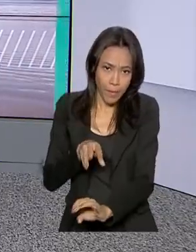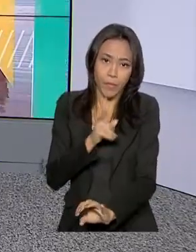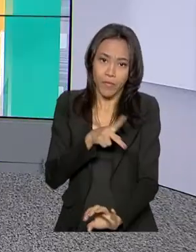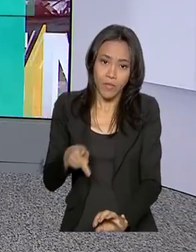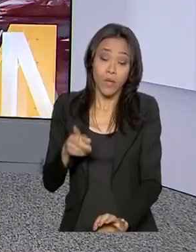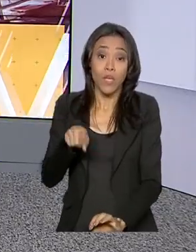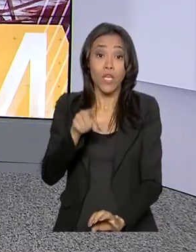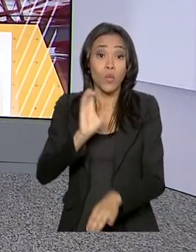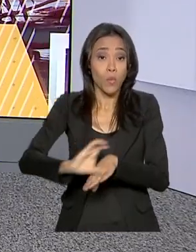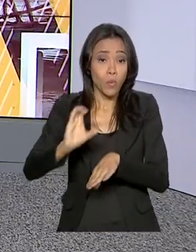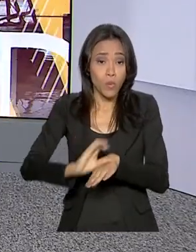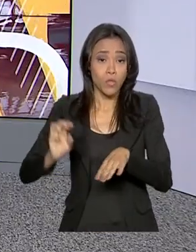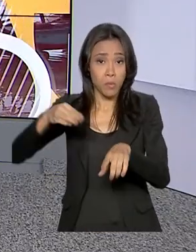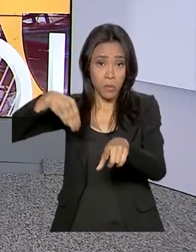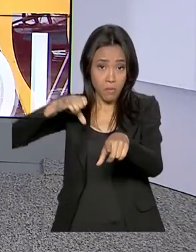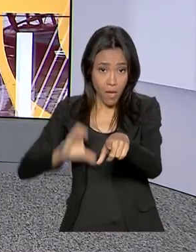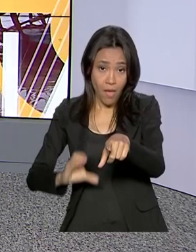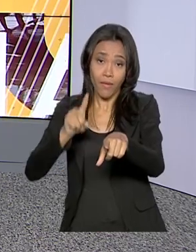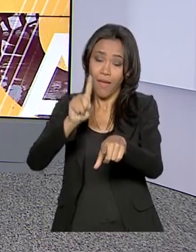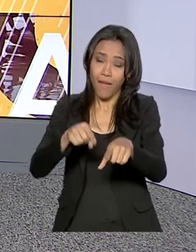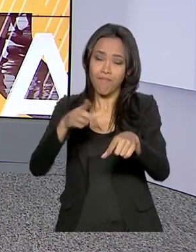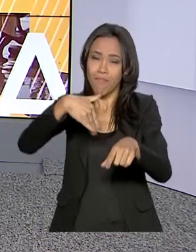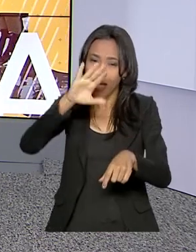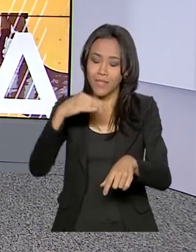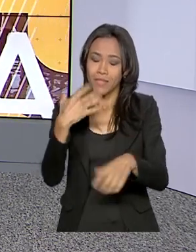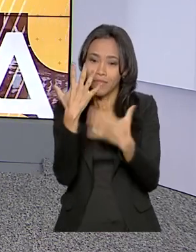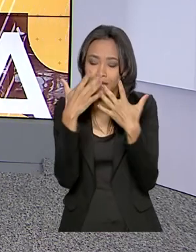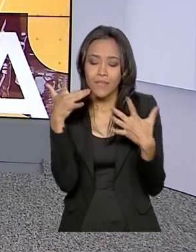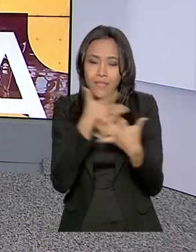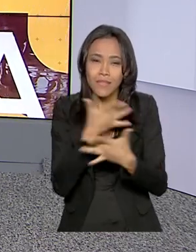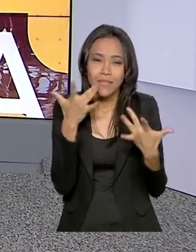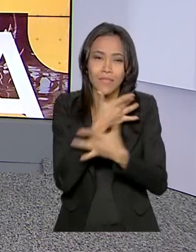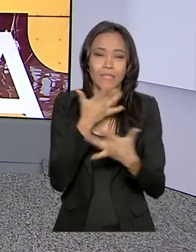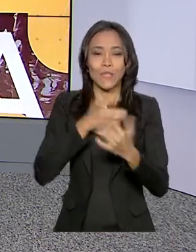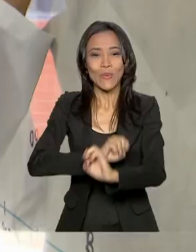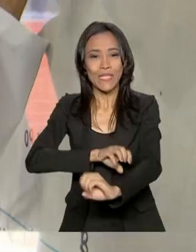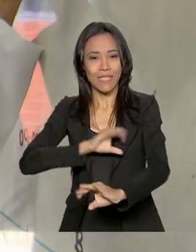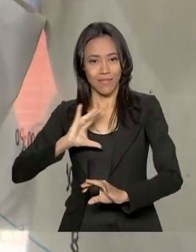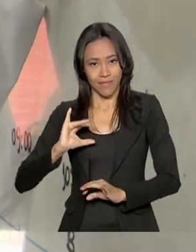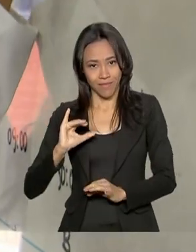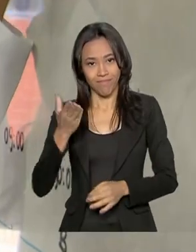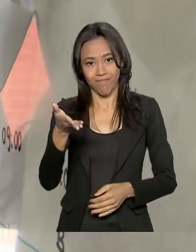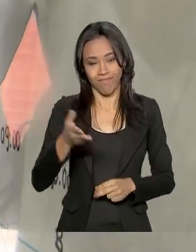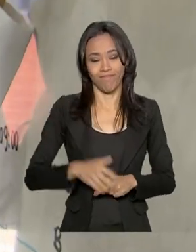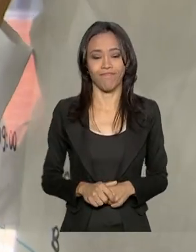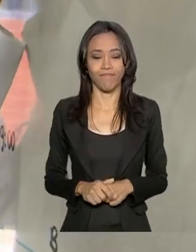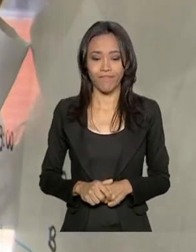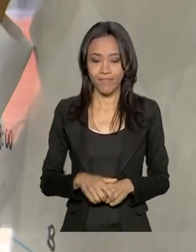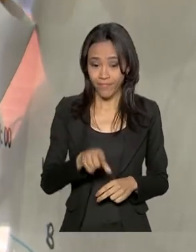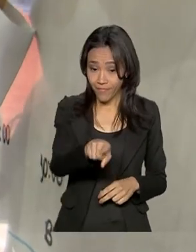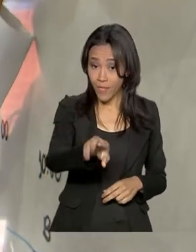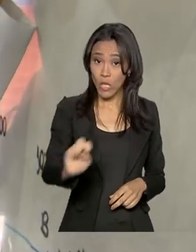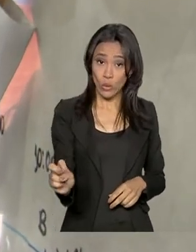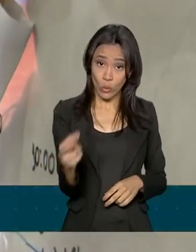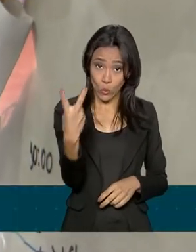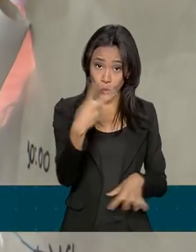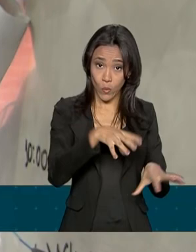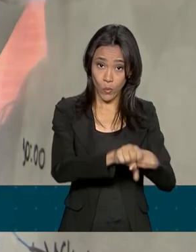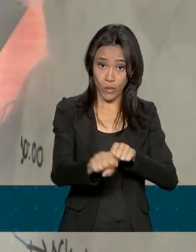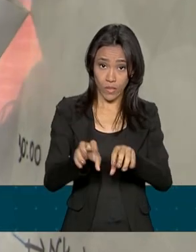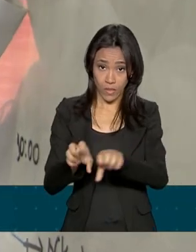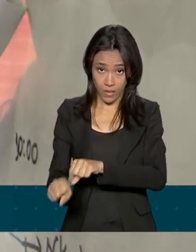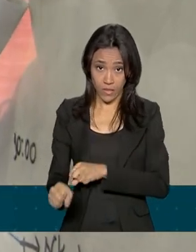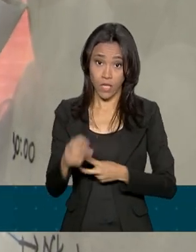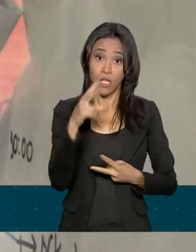pelo Ministério da Educação procura tornar mais atraente as aulas de ciências. Com duas graduações, duas